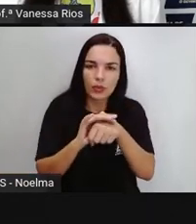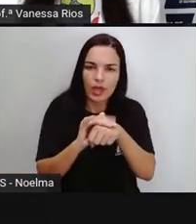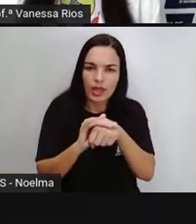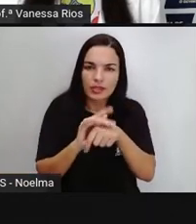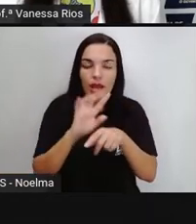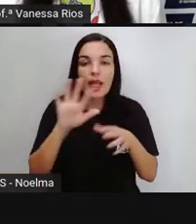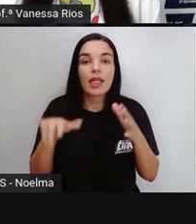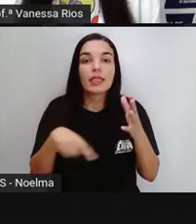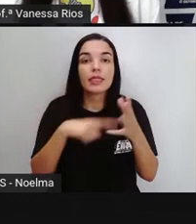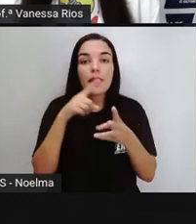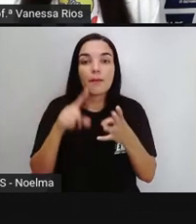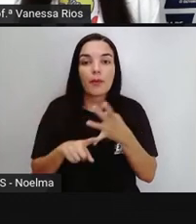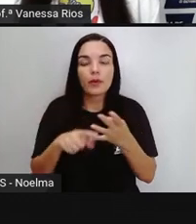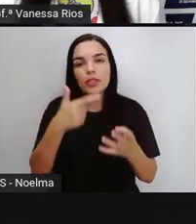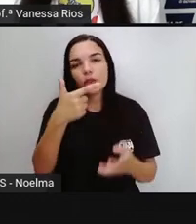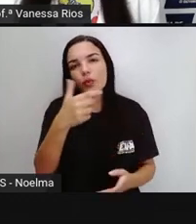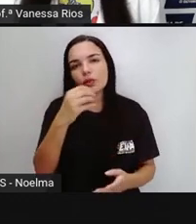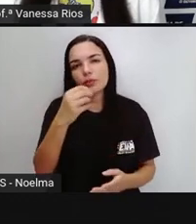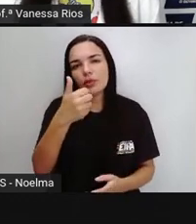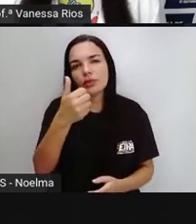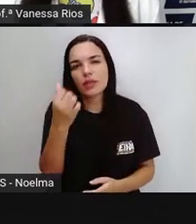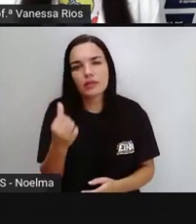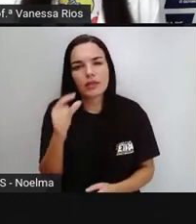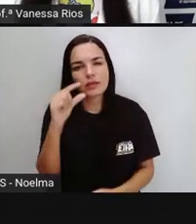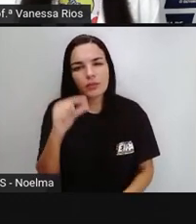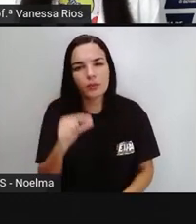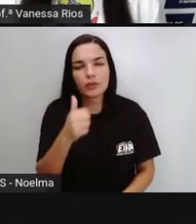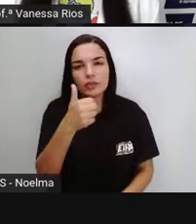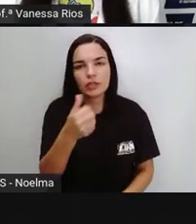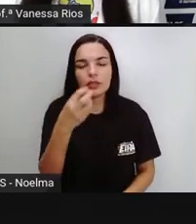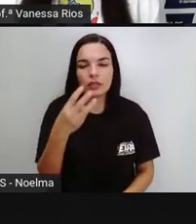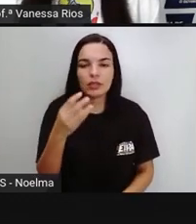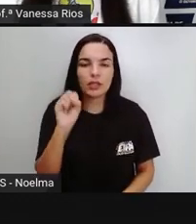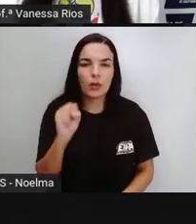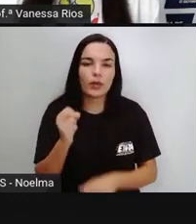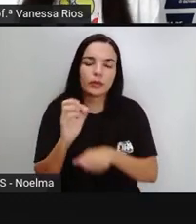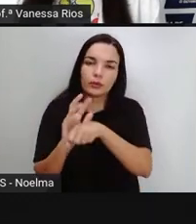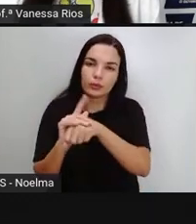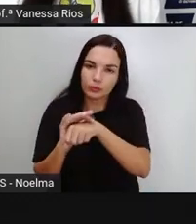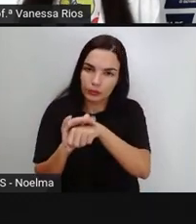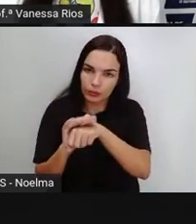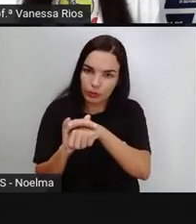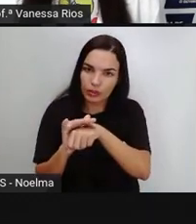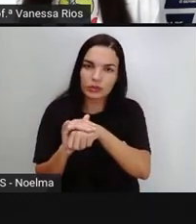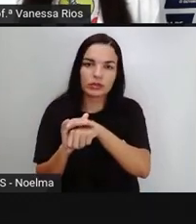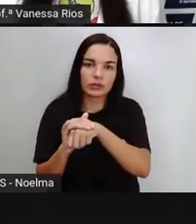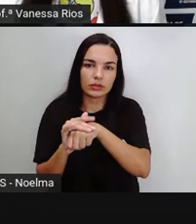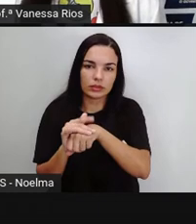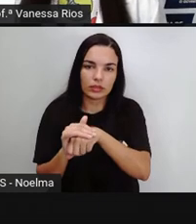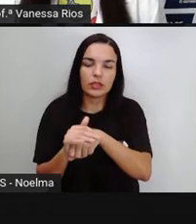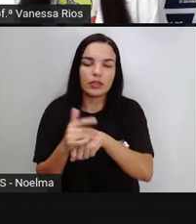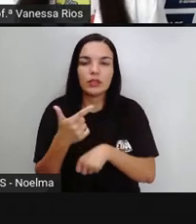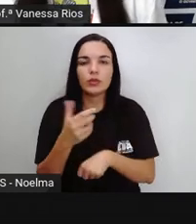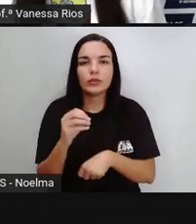2015 e finaliza com um número de 138 surtos em